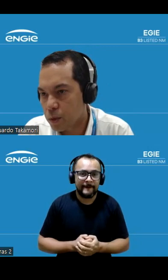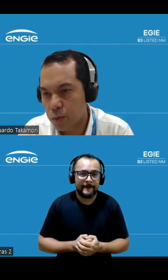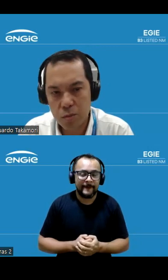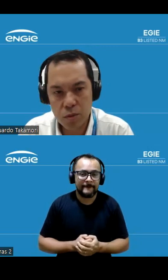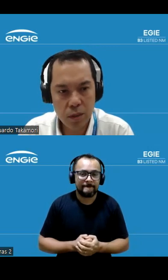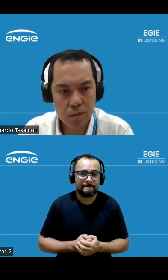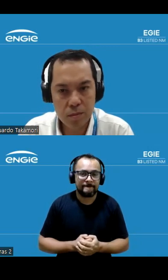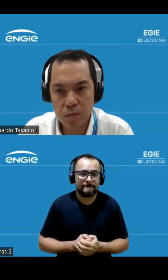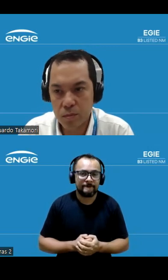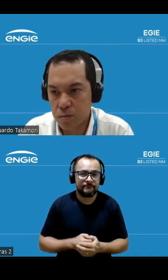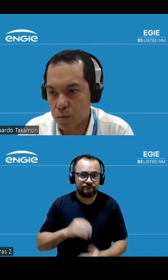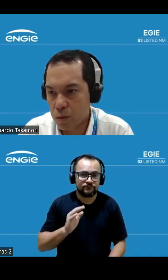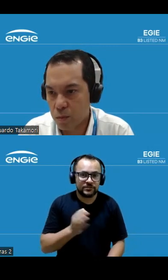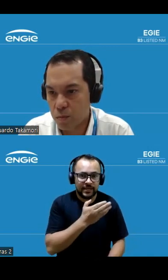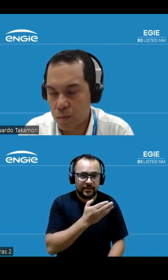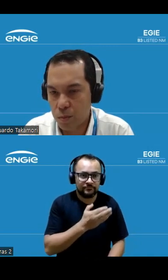podemos seguir